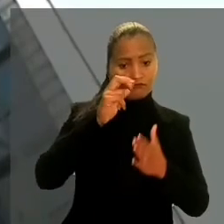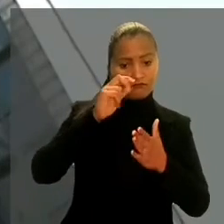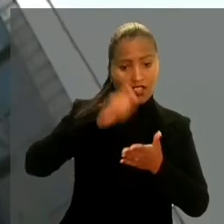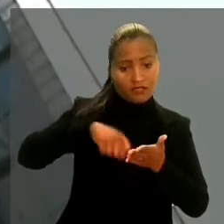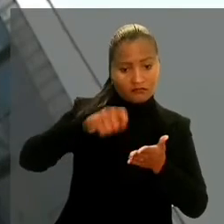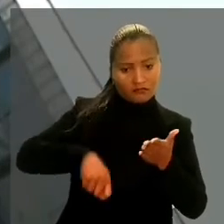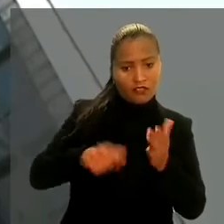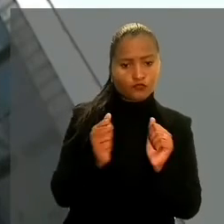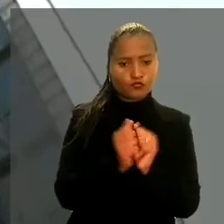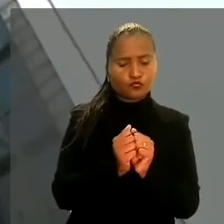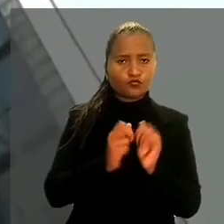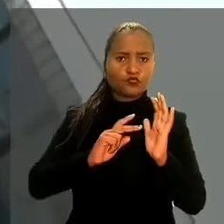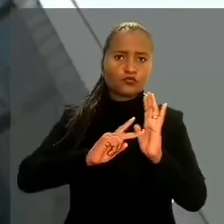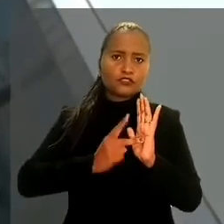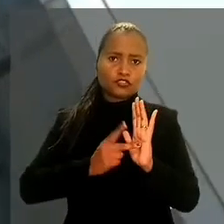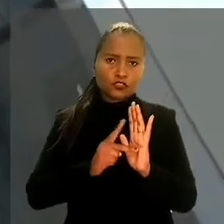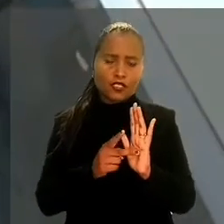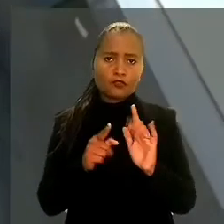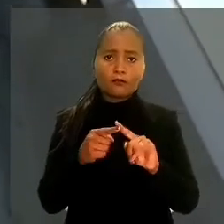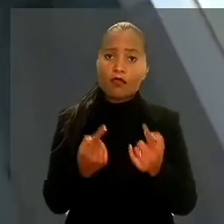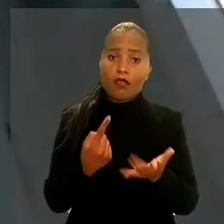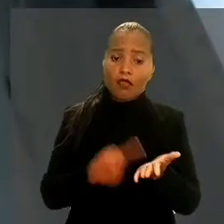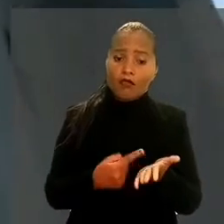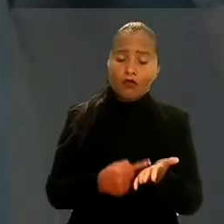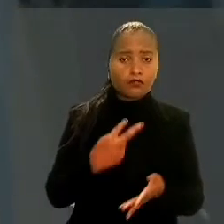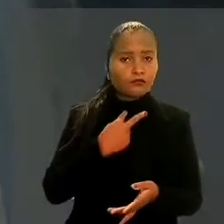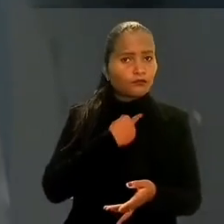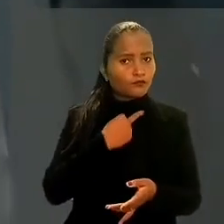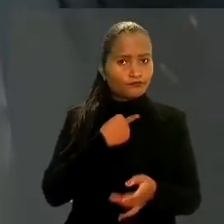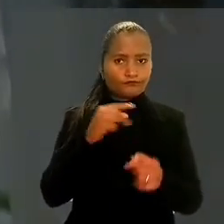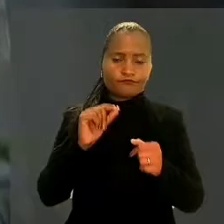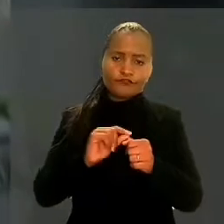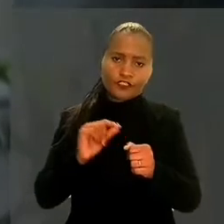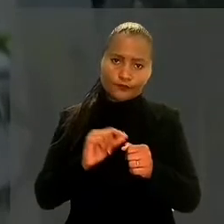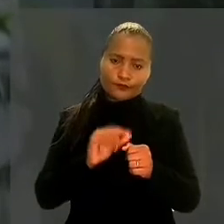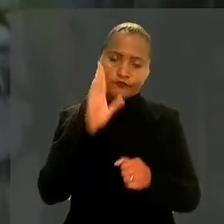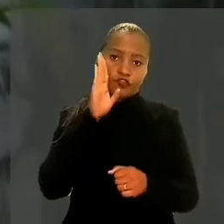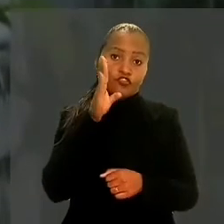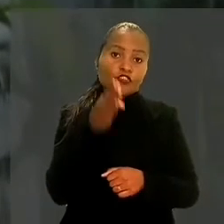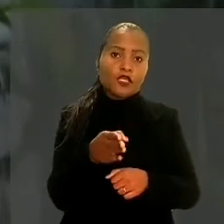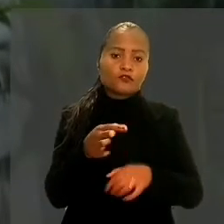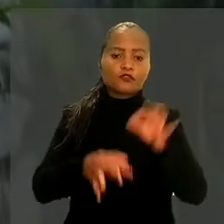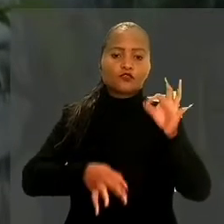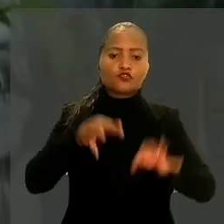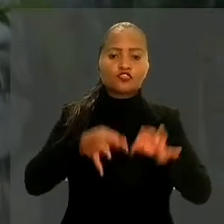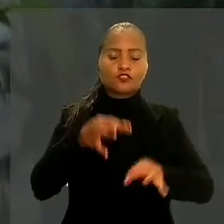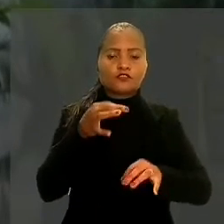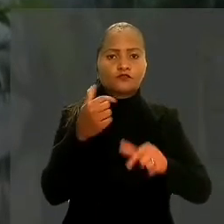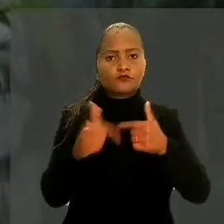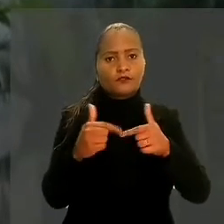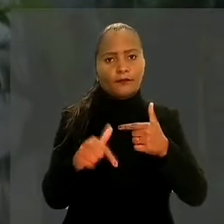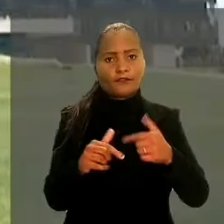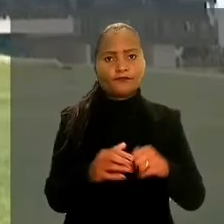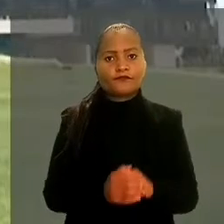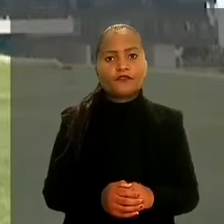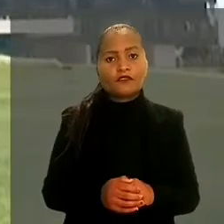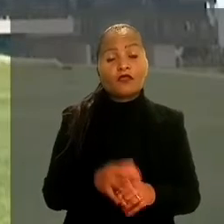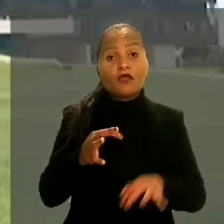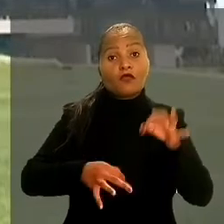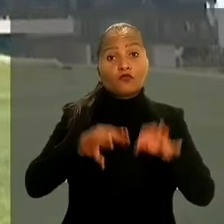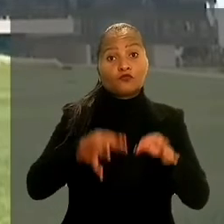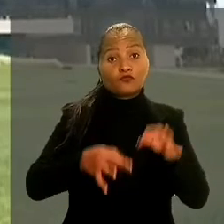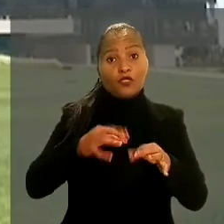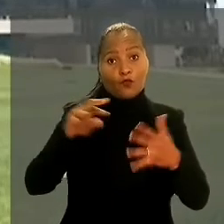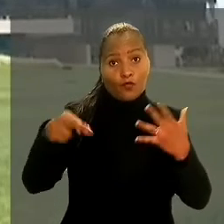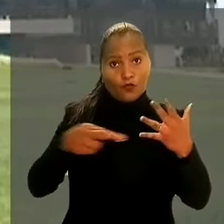sido assinado com a participação do sindicato, o acordo não poderia ser executado diretamente na Justiça do Trabalho. Ao